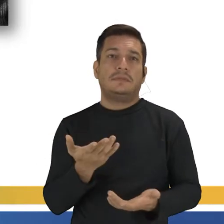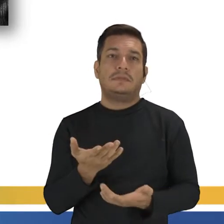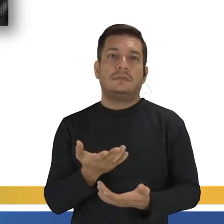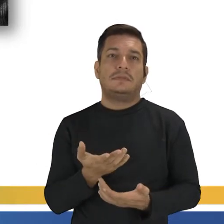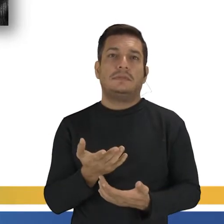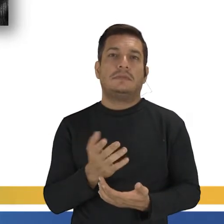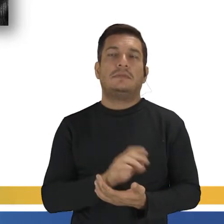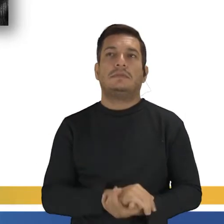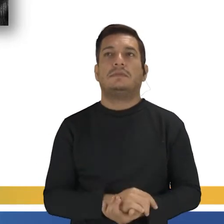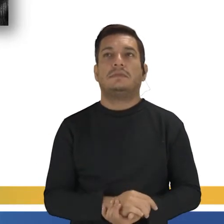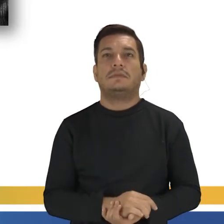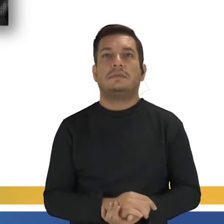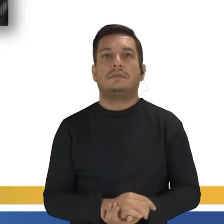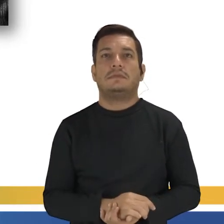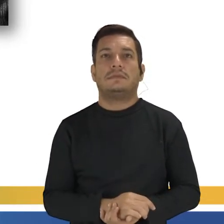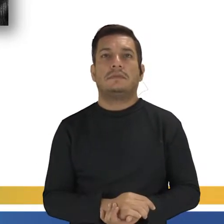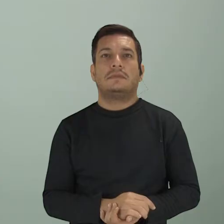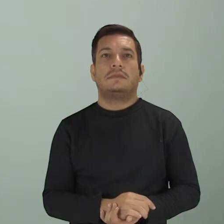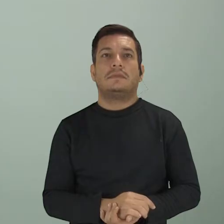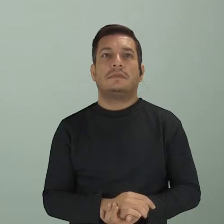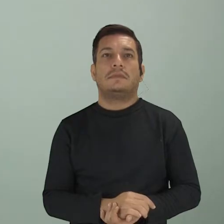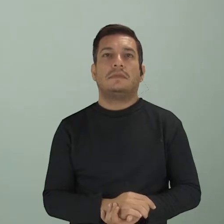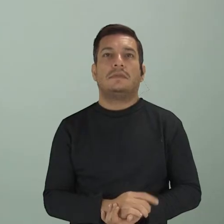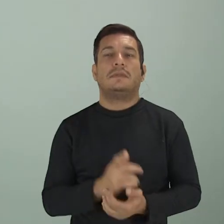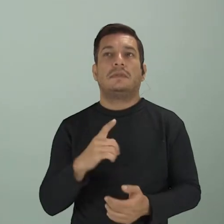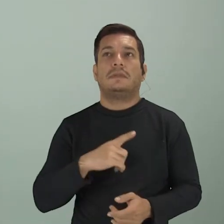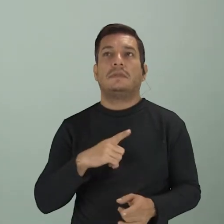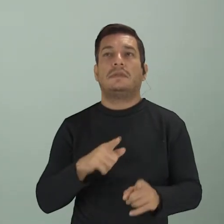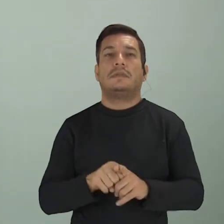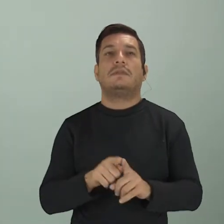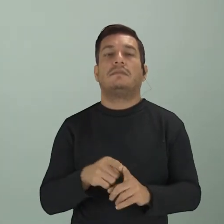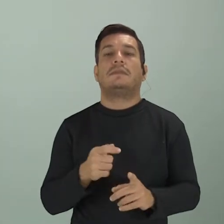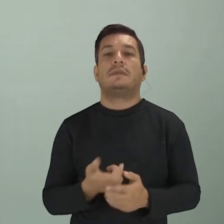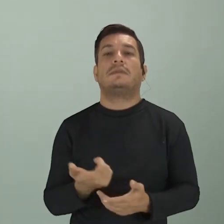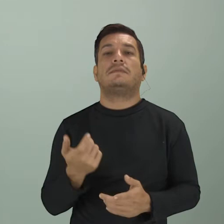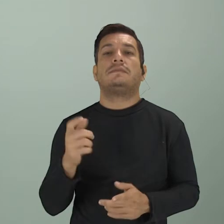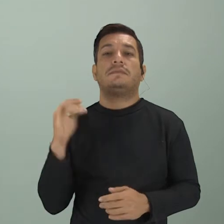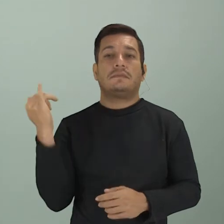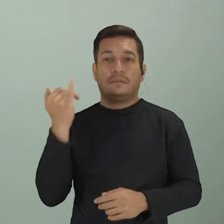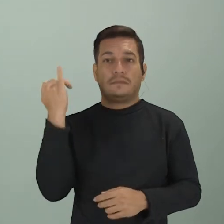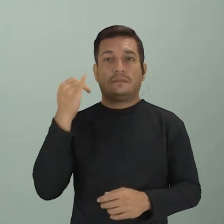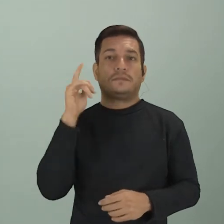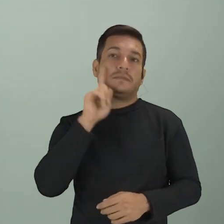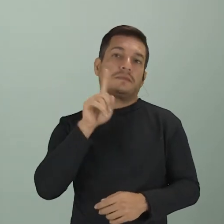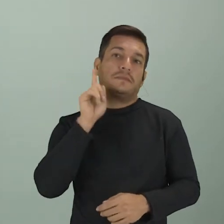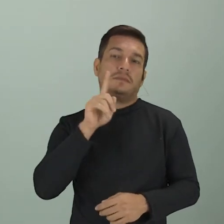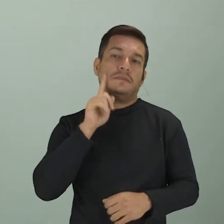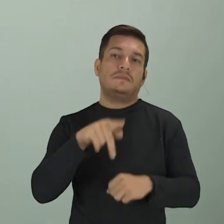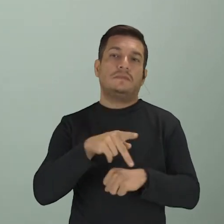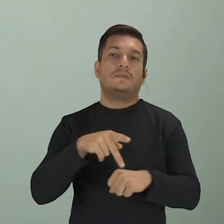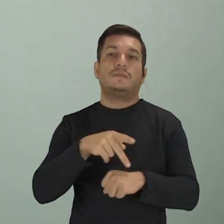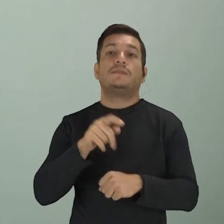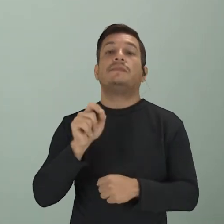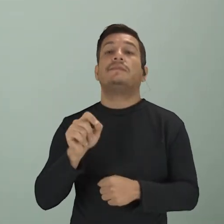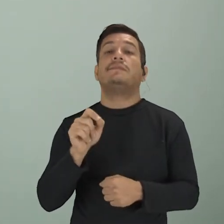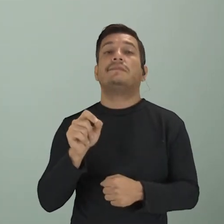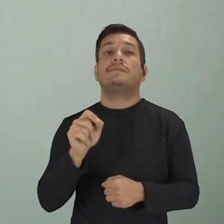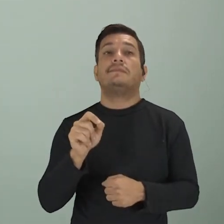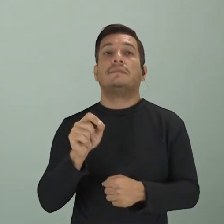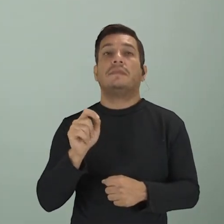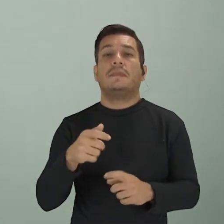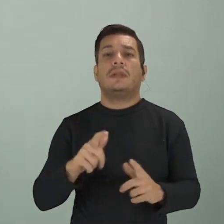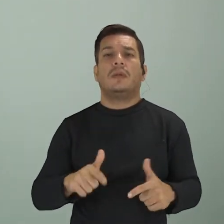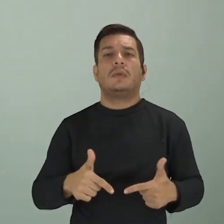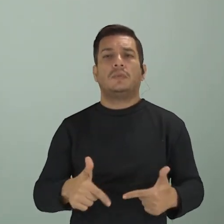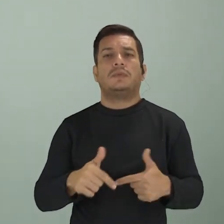experiência diaspórica, né? E aí, a gente tem uma coisa muito importante nos Estados Unidos, né? Que é a